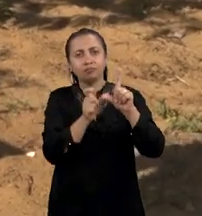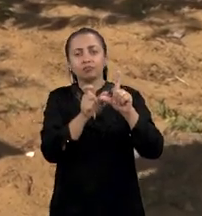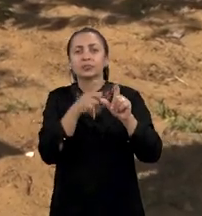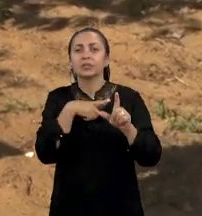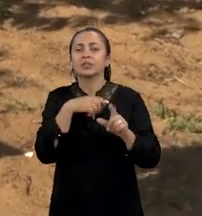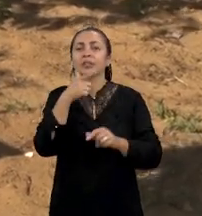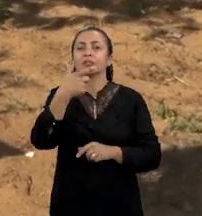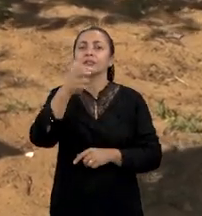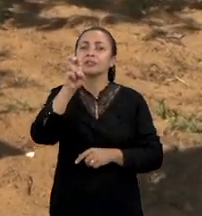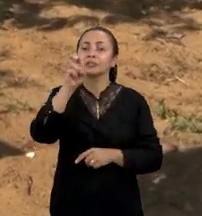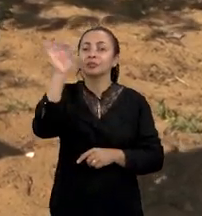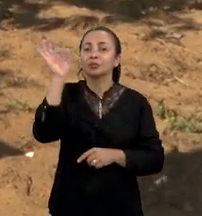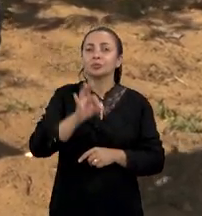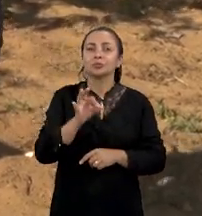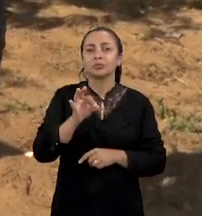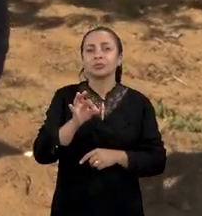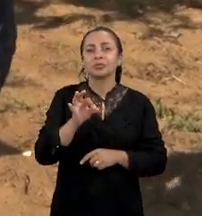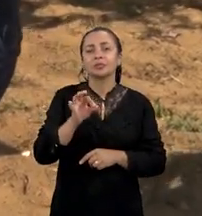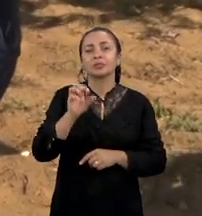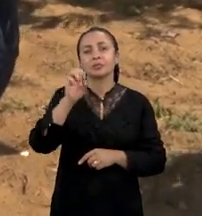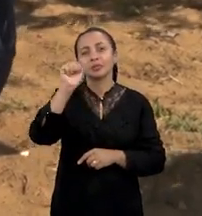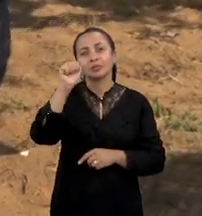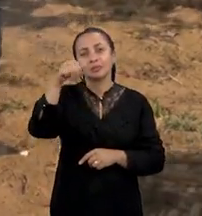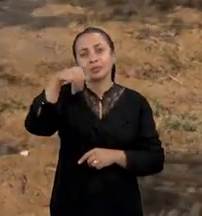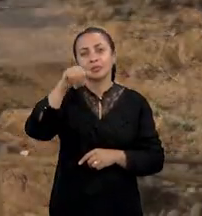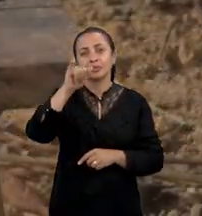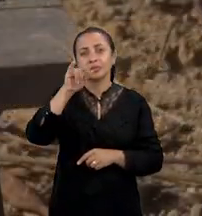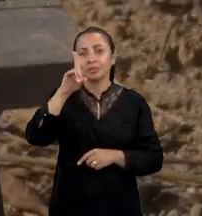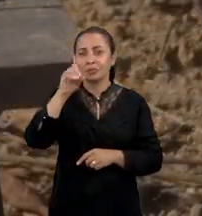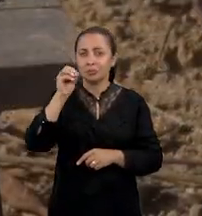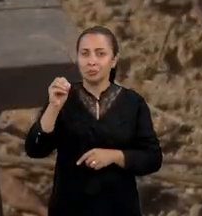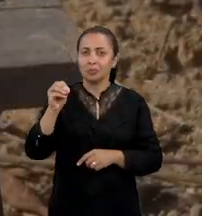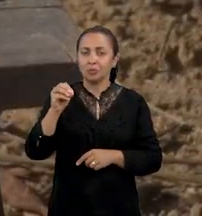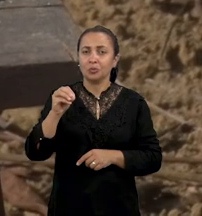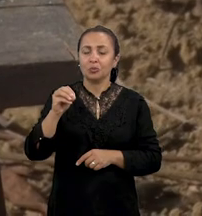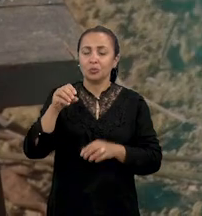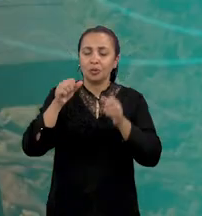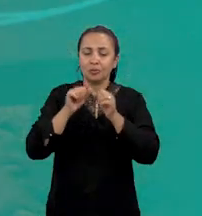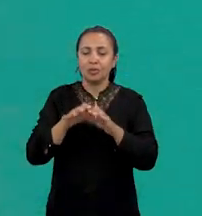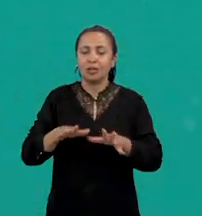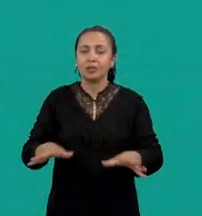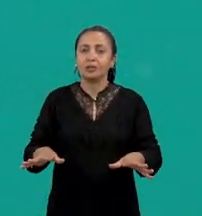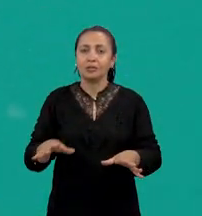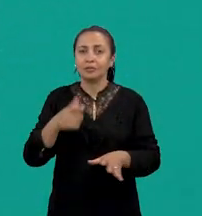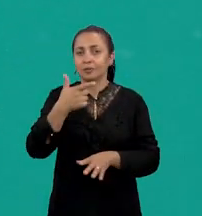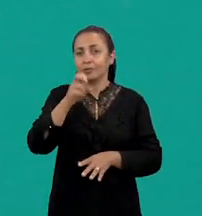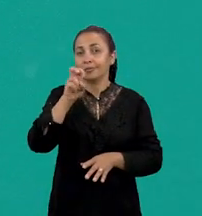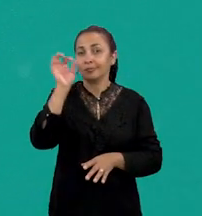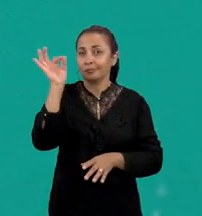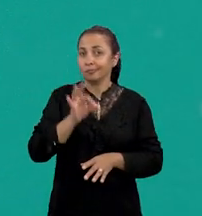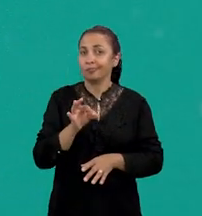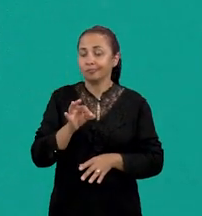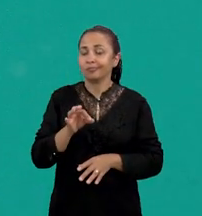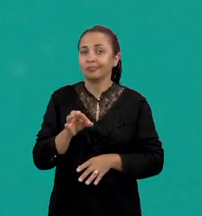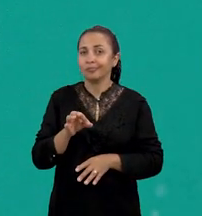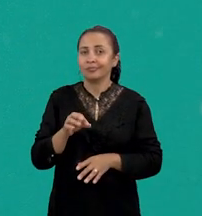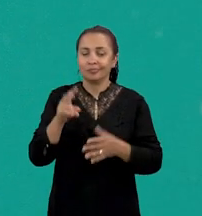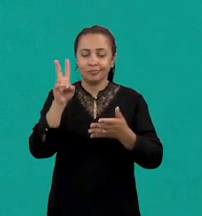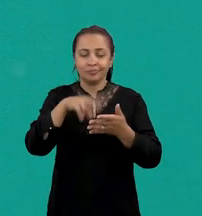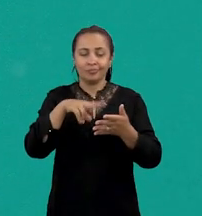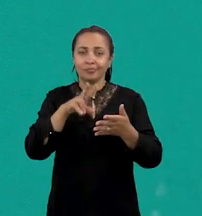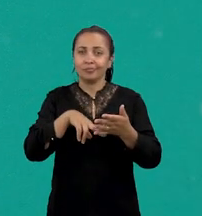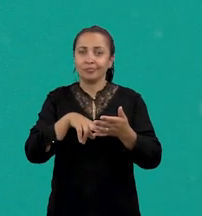se deu 25% de amido. O teor de amido dessa raiz aqui foi 25%.